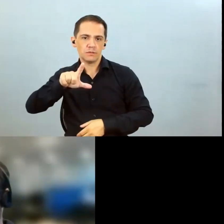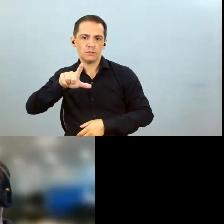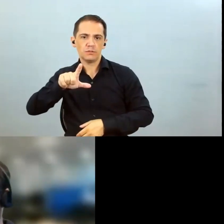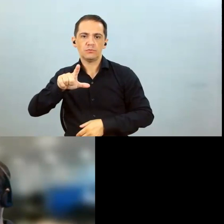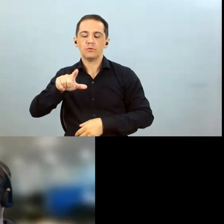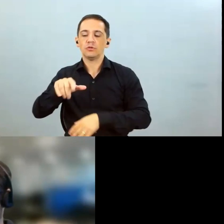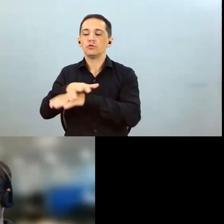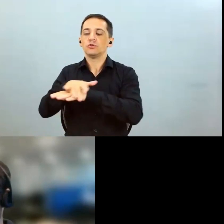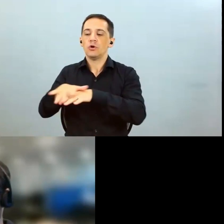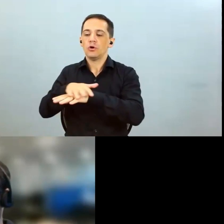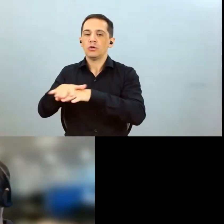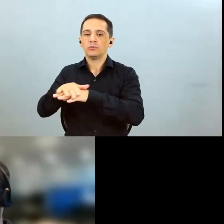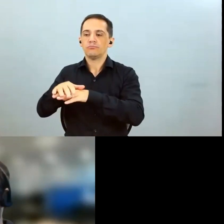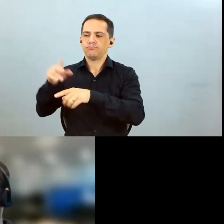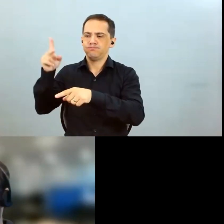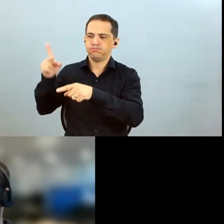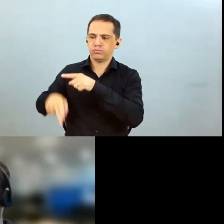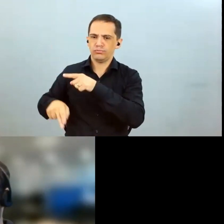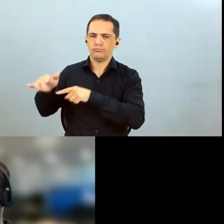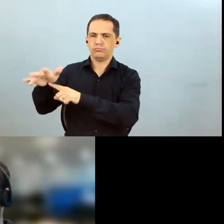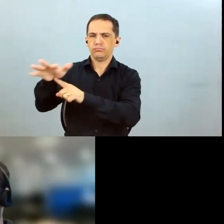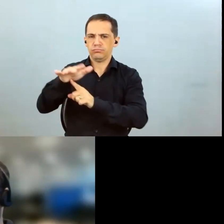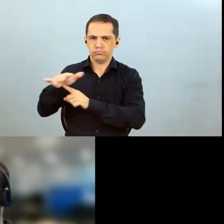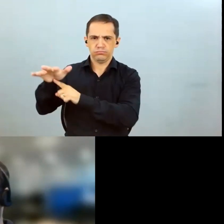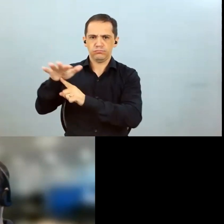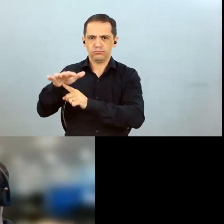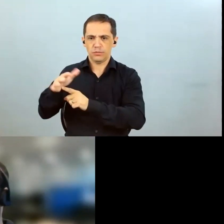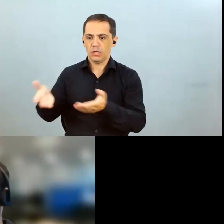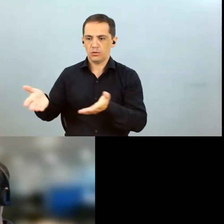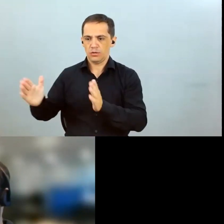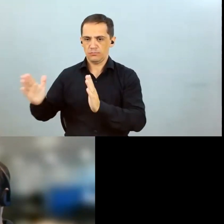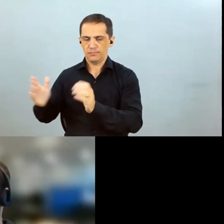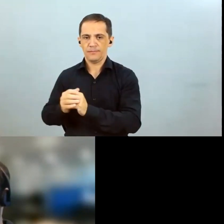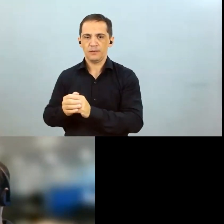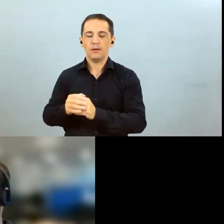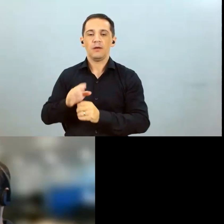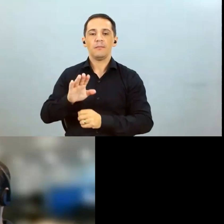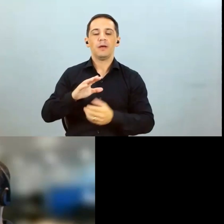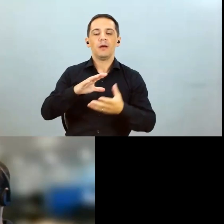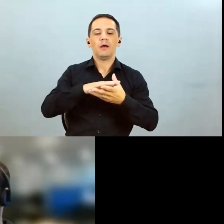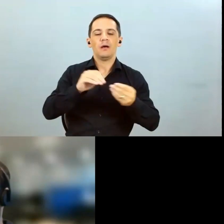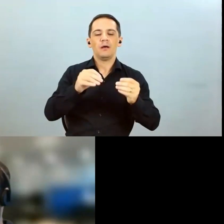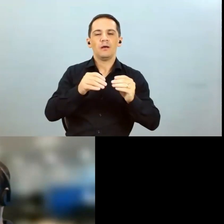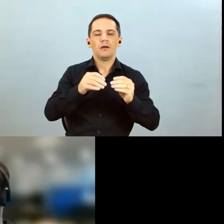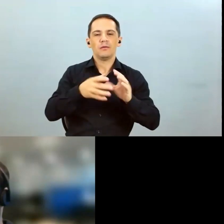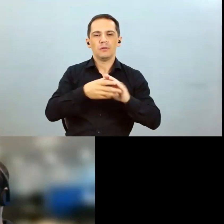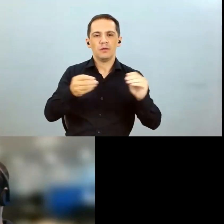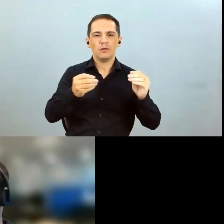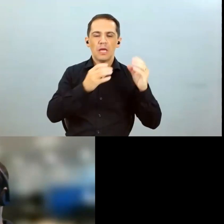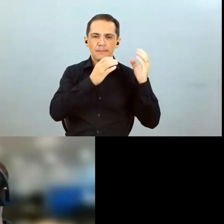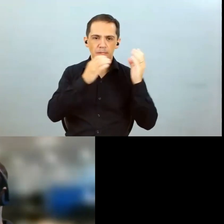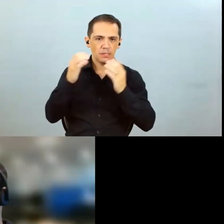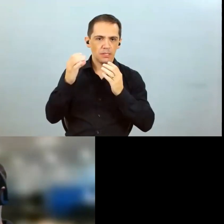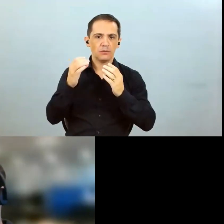na safra atual. Obviamente, no algodão e no milho tem o nutriente de nitrogênio, por exemplo, que não pode ser cortado porque ele compromete a produtividade de se